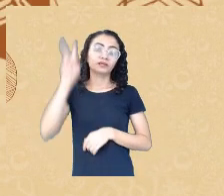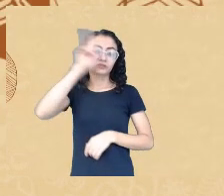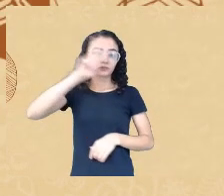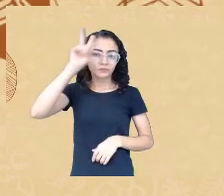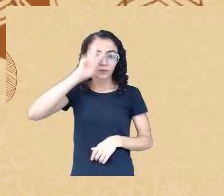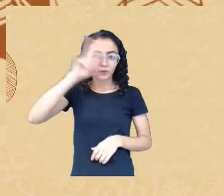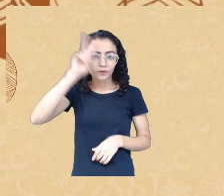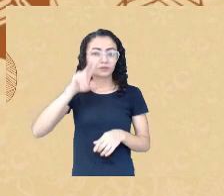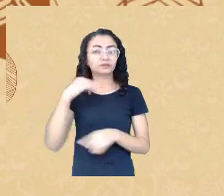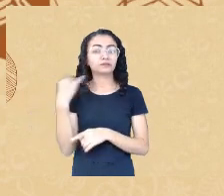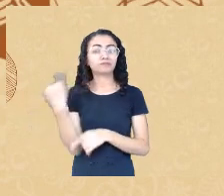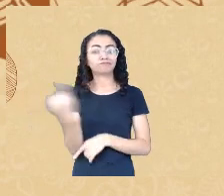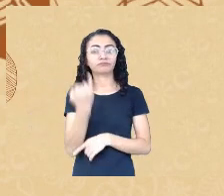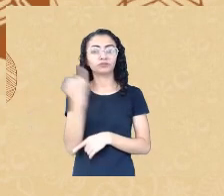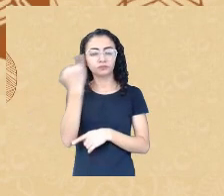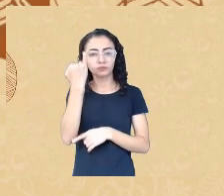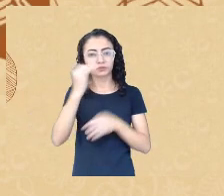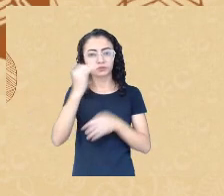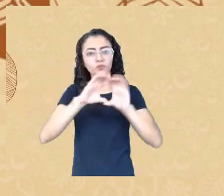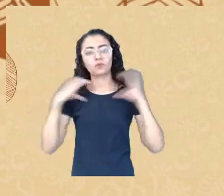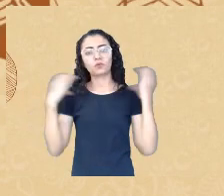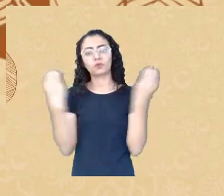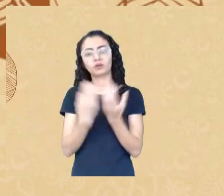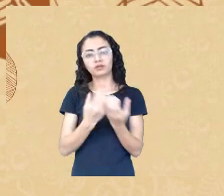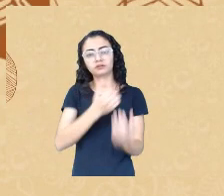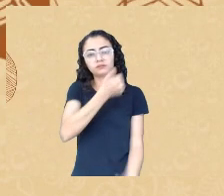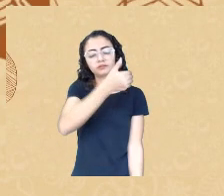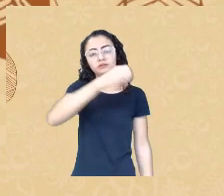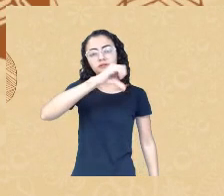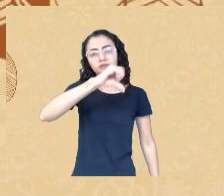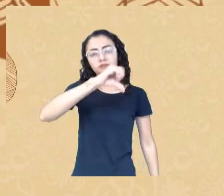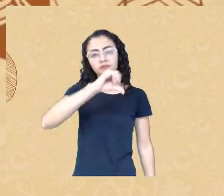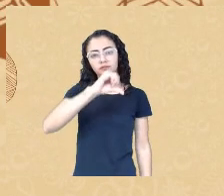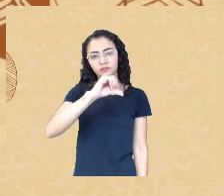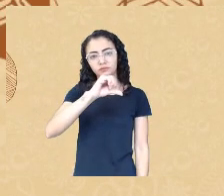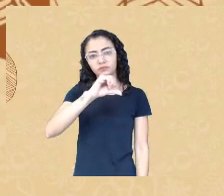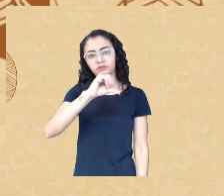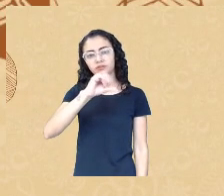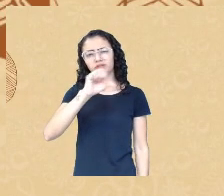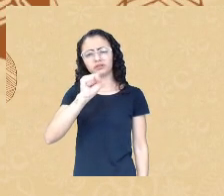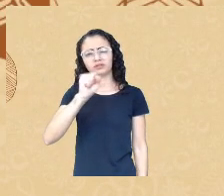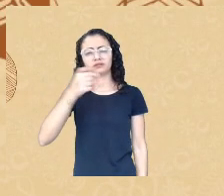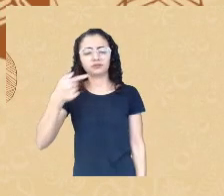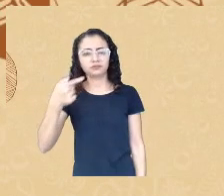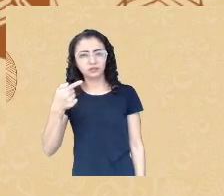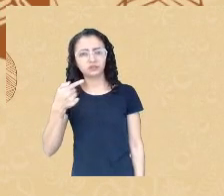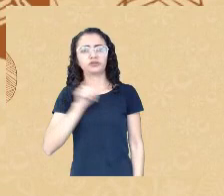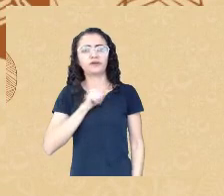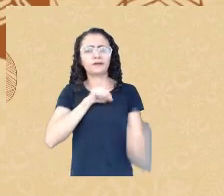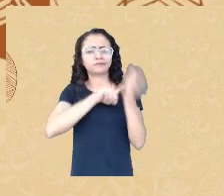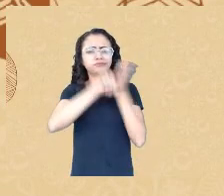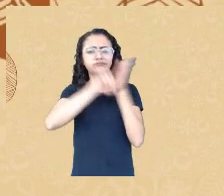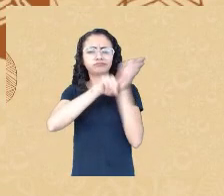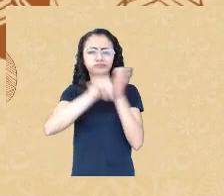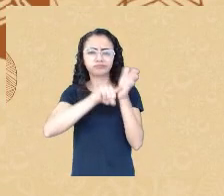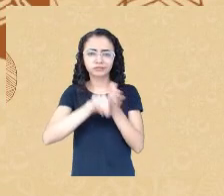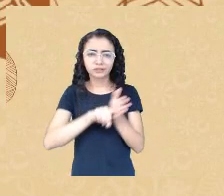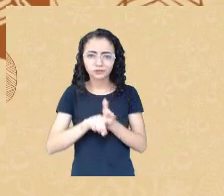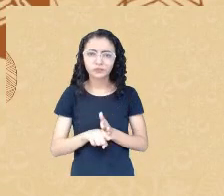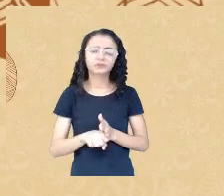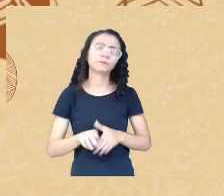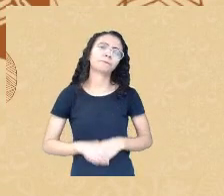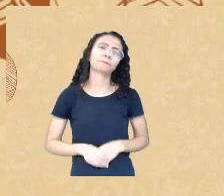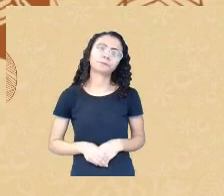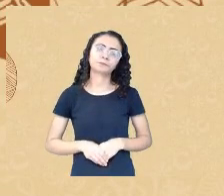foi um congresso em 1927 com os mais ilustres pesquisadores que nós citamos até hoje aí estão Einstein, Schrodinger